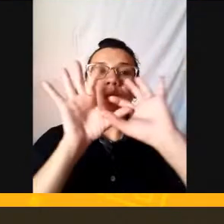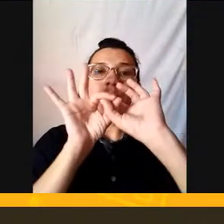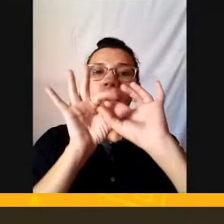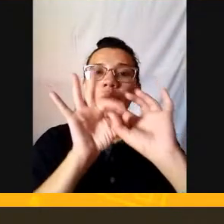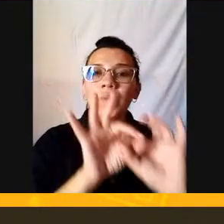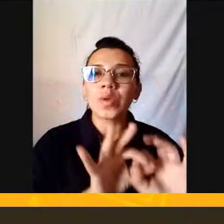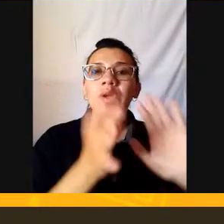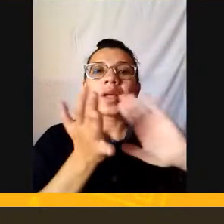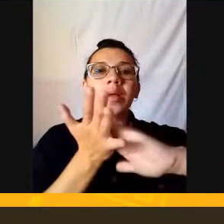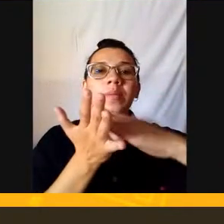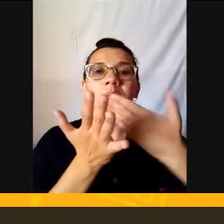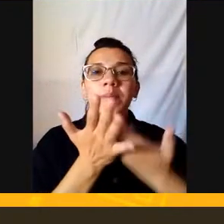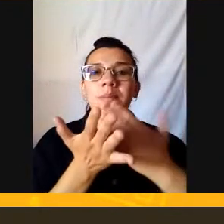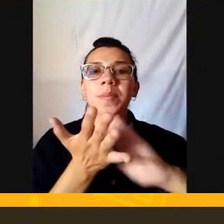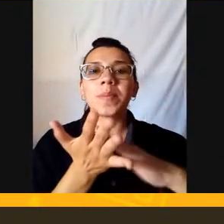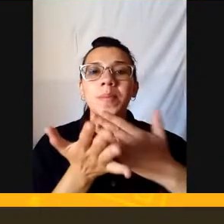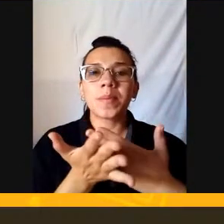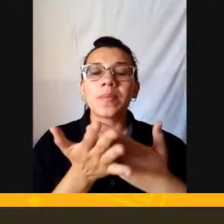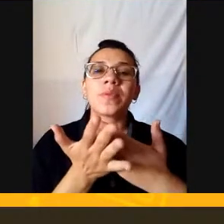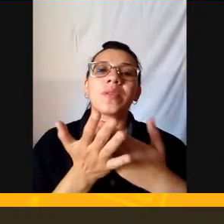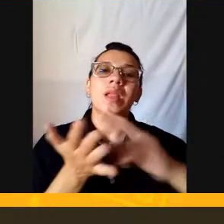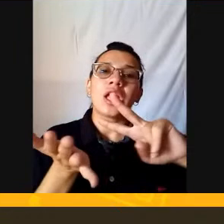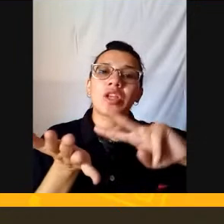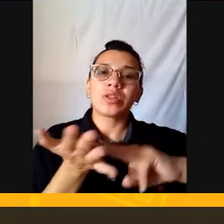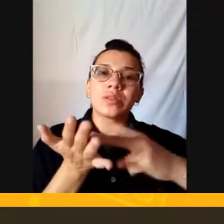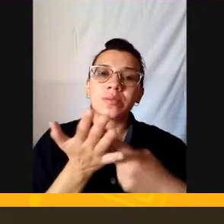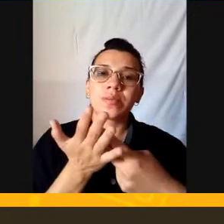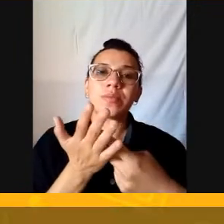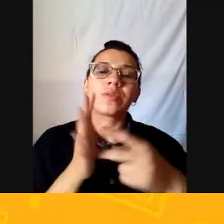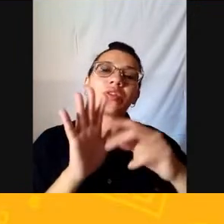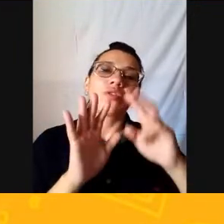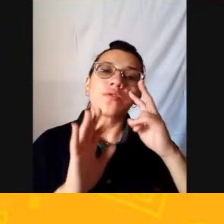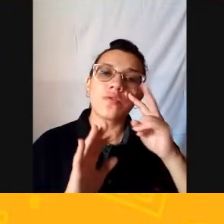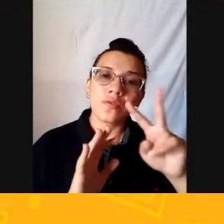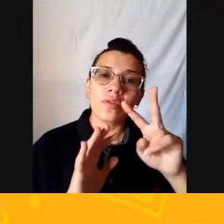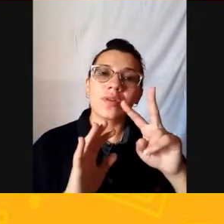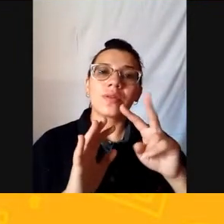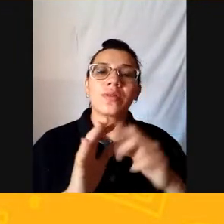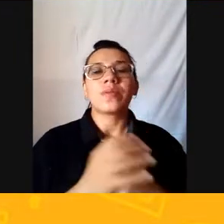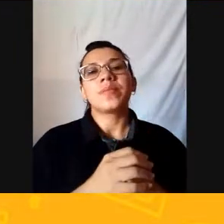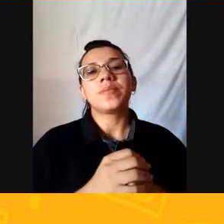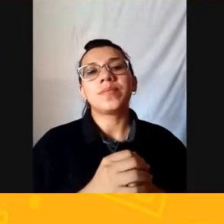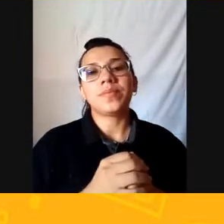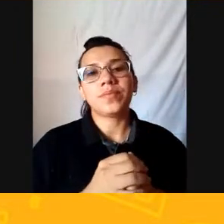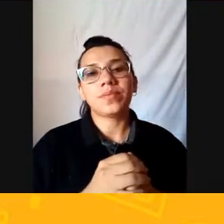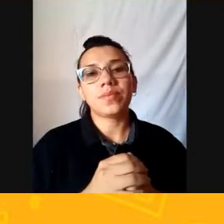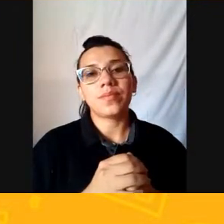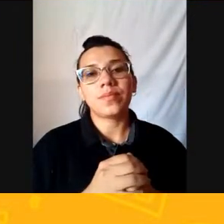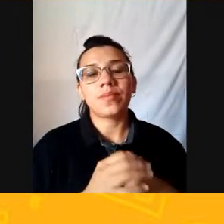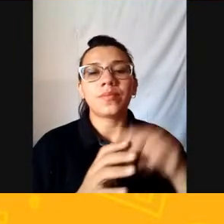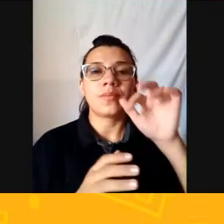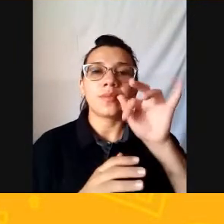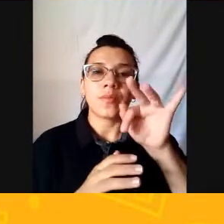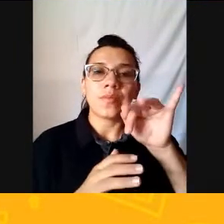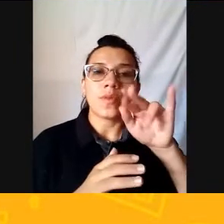talvez Não traga Digamos Silepse Que é uma figura De linguagem Que